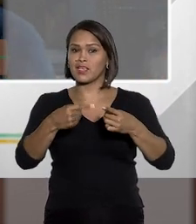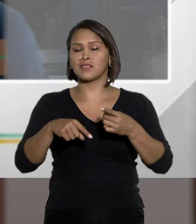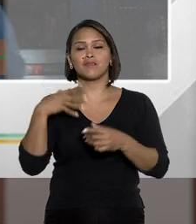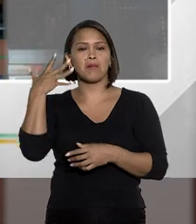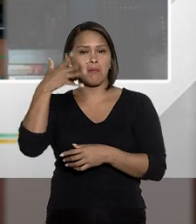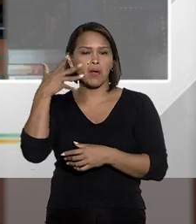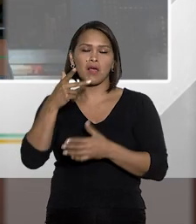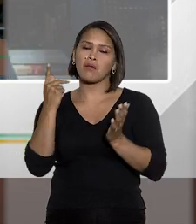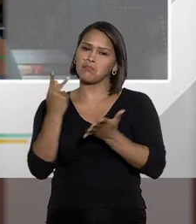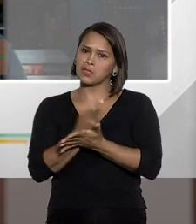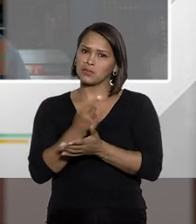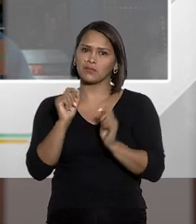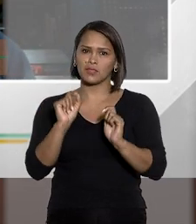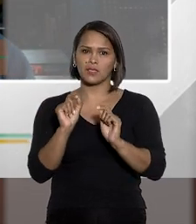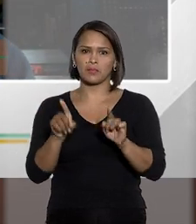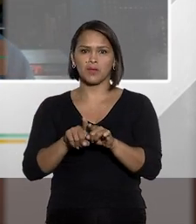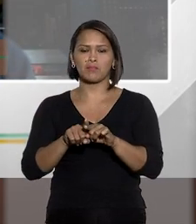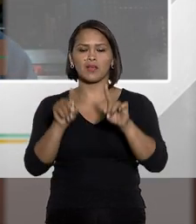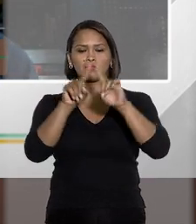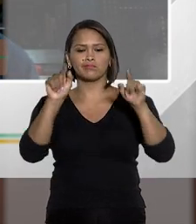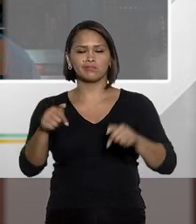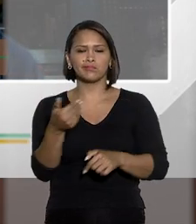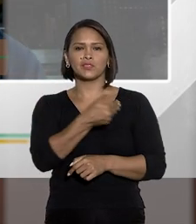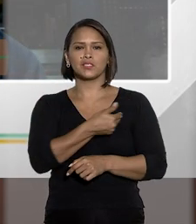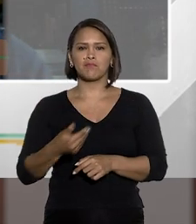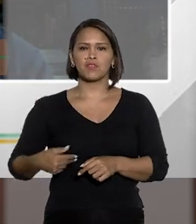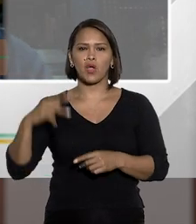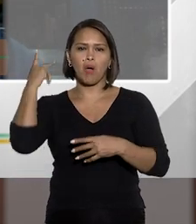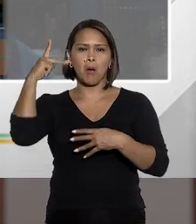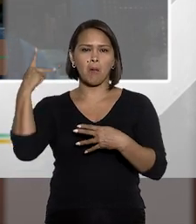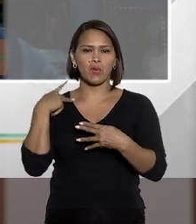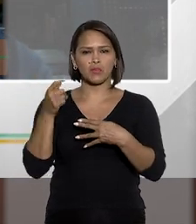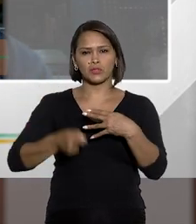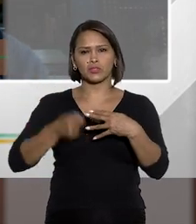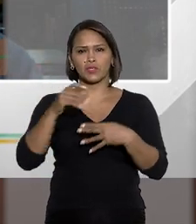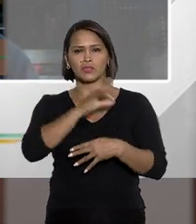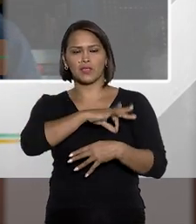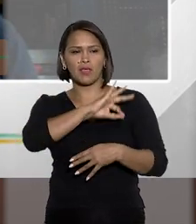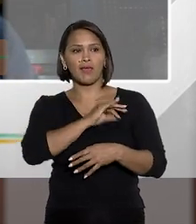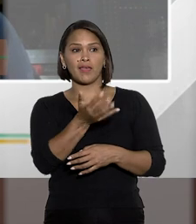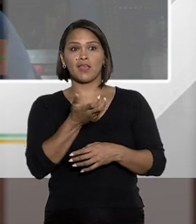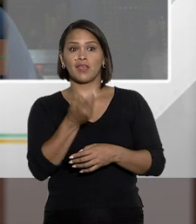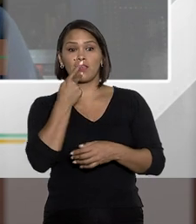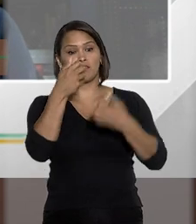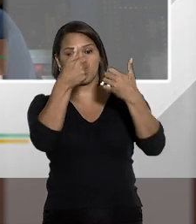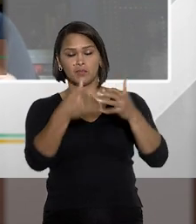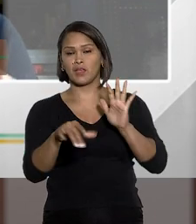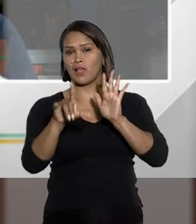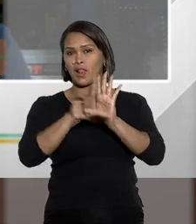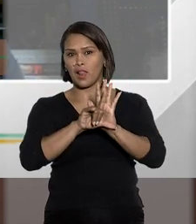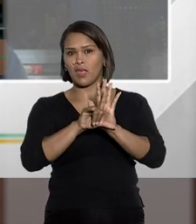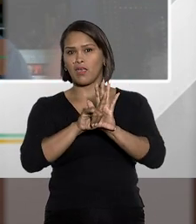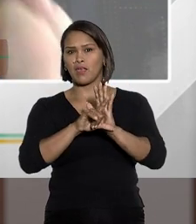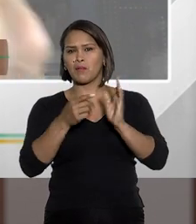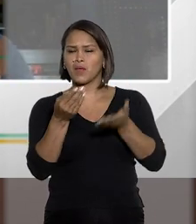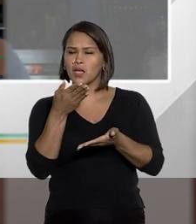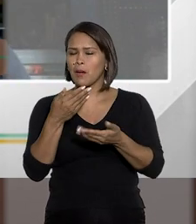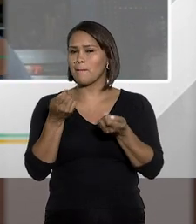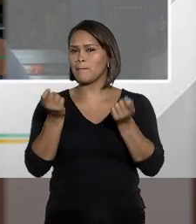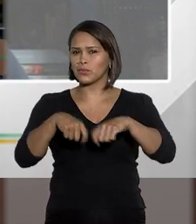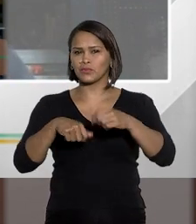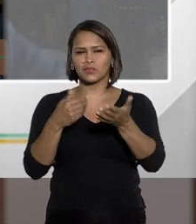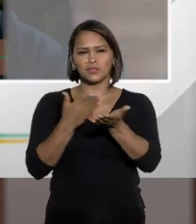-la. E às vezes eu vou dar palestra para servidores, promotores, juízes, delegados, que eles querem que você explique a lei para